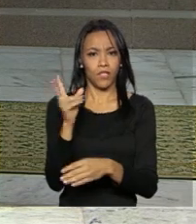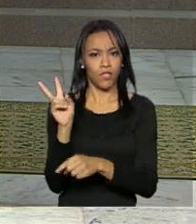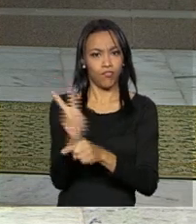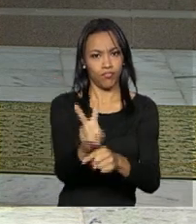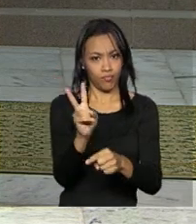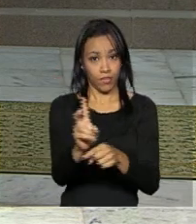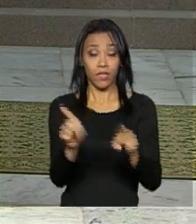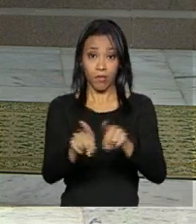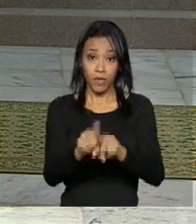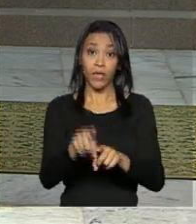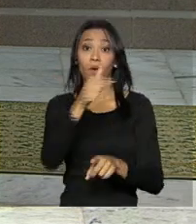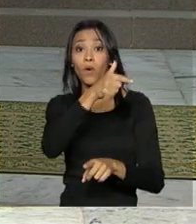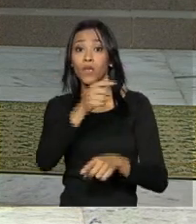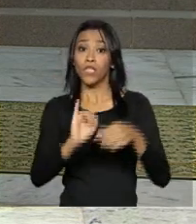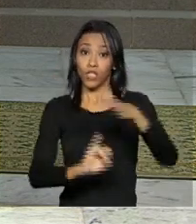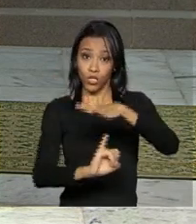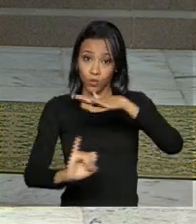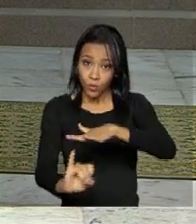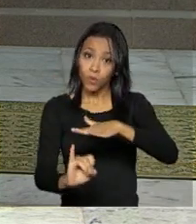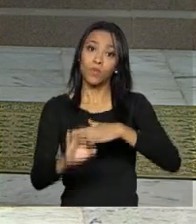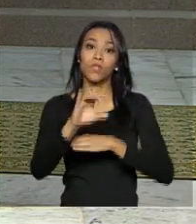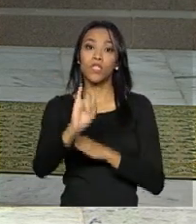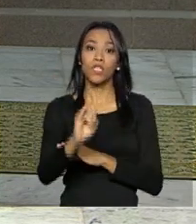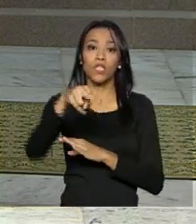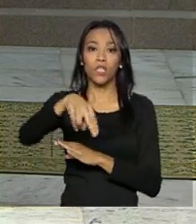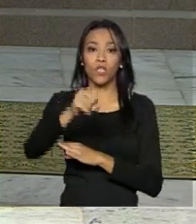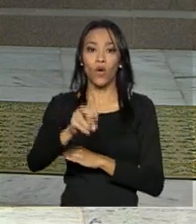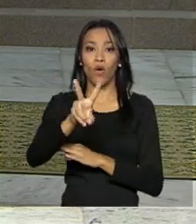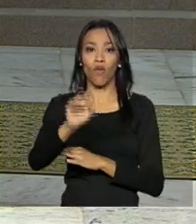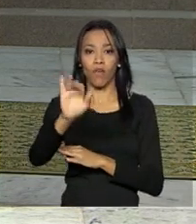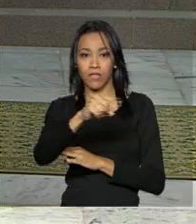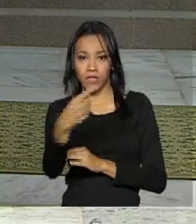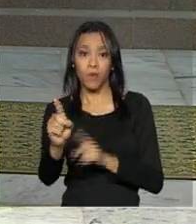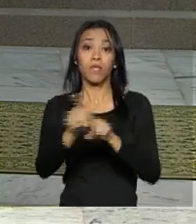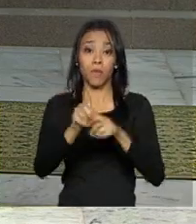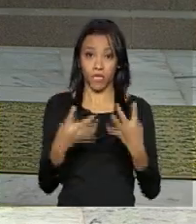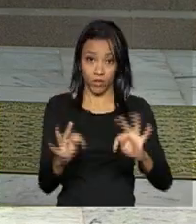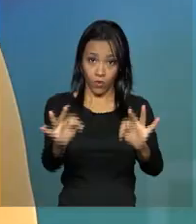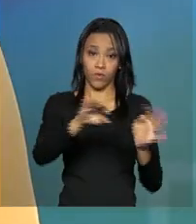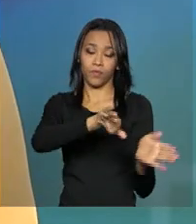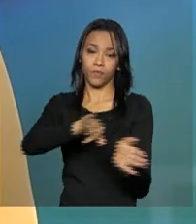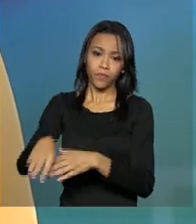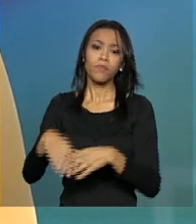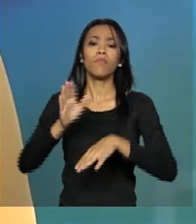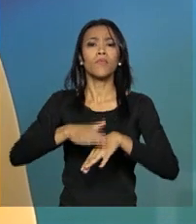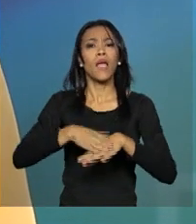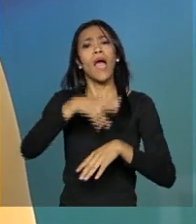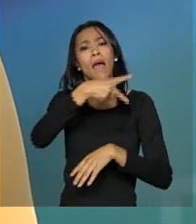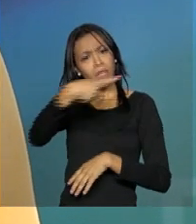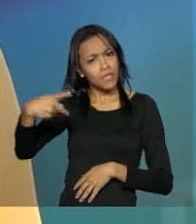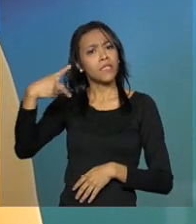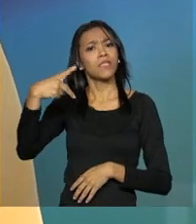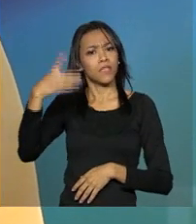institutos de inovação e os institutos tecnológicos. A presidenta também lembrou o filme